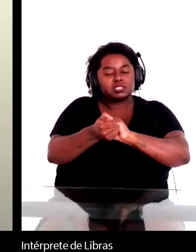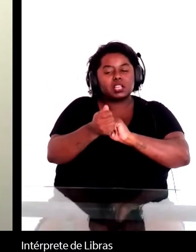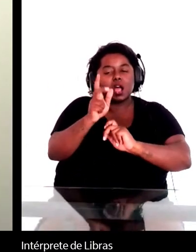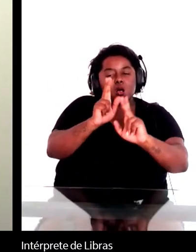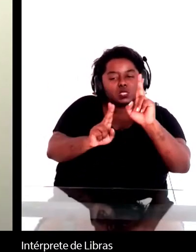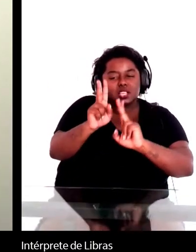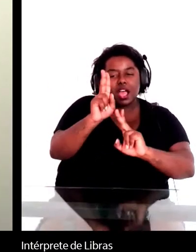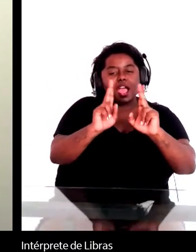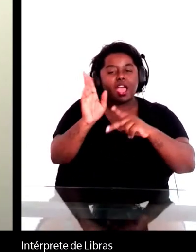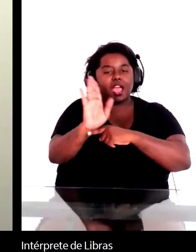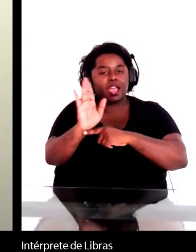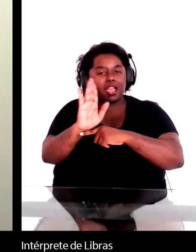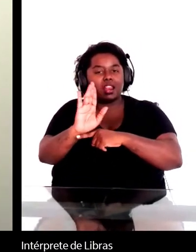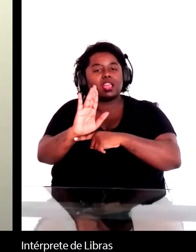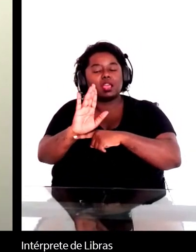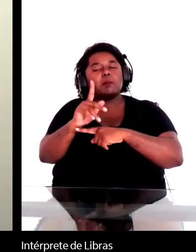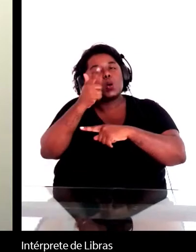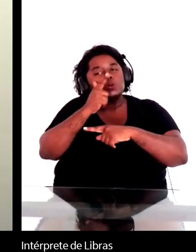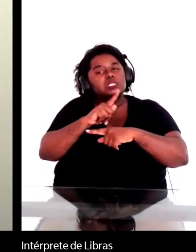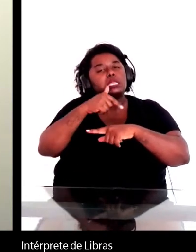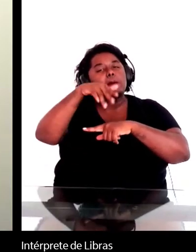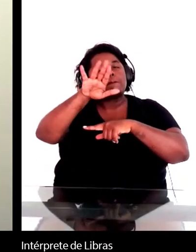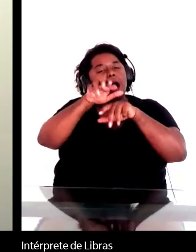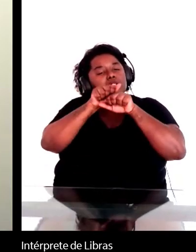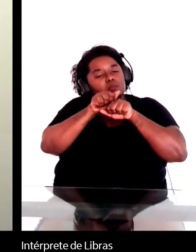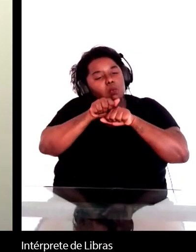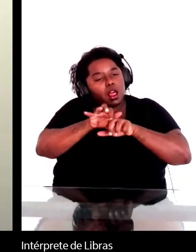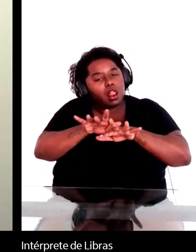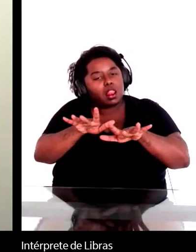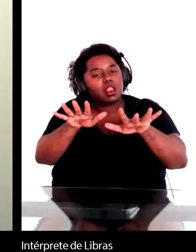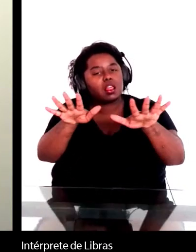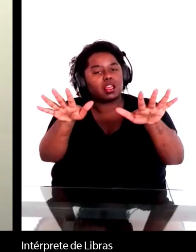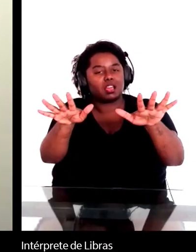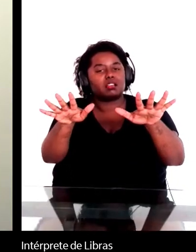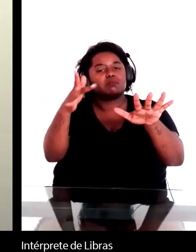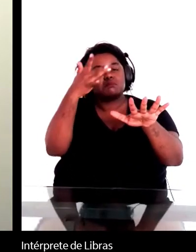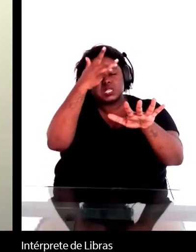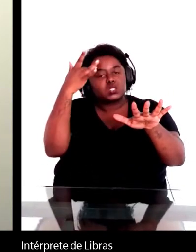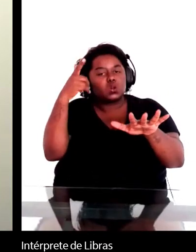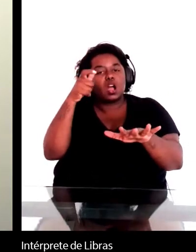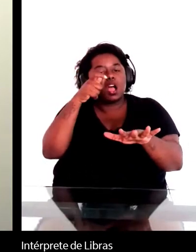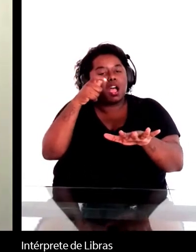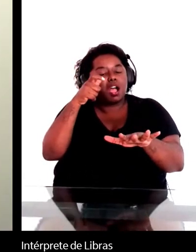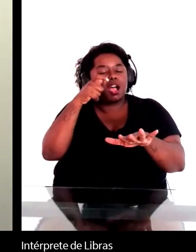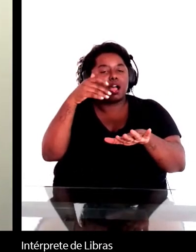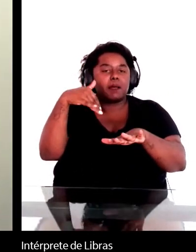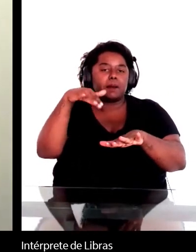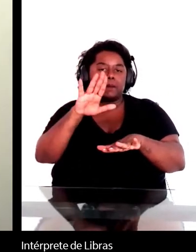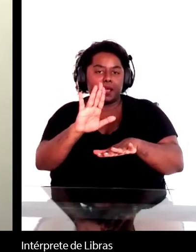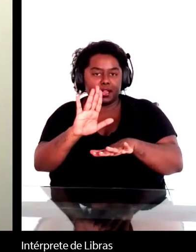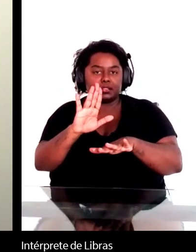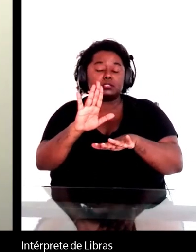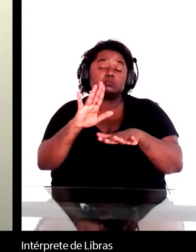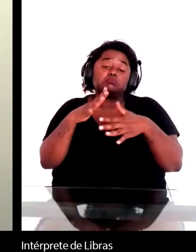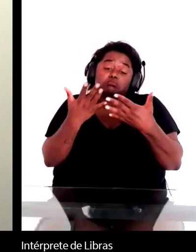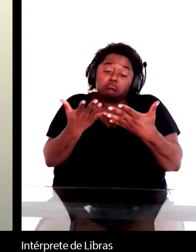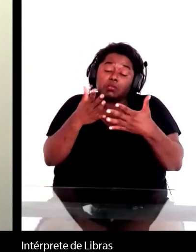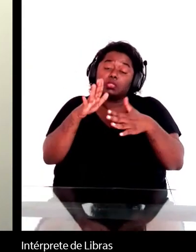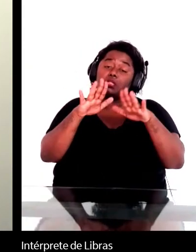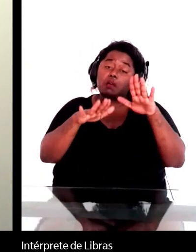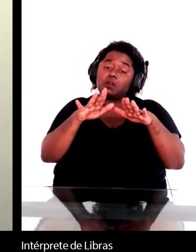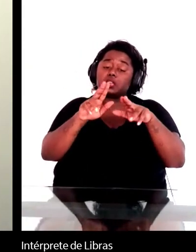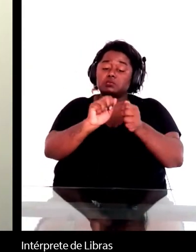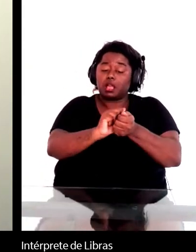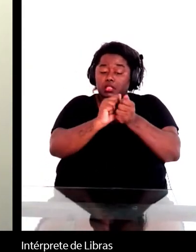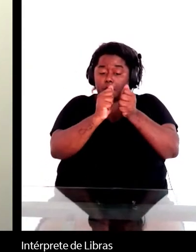público maior, eu acho que aí, através das adaptações, o Machado conseguiria